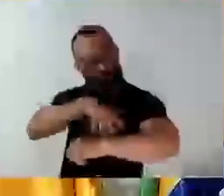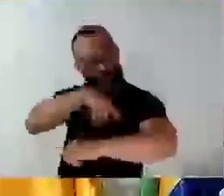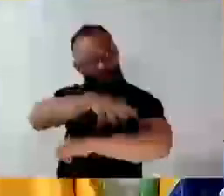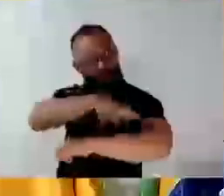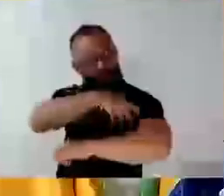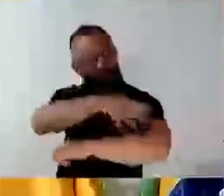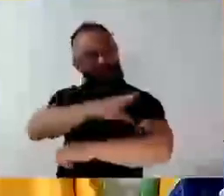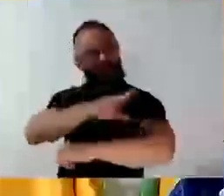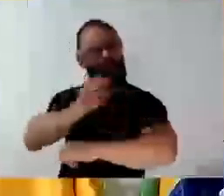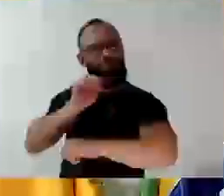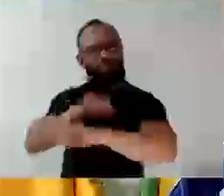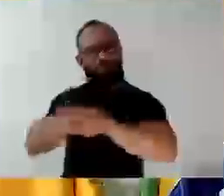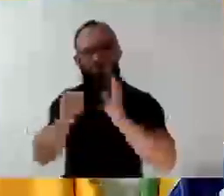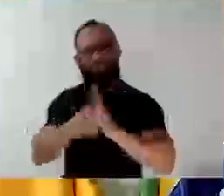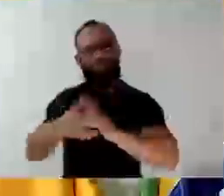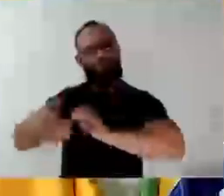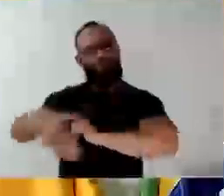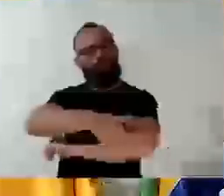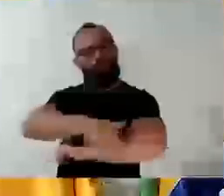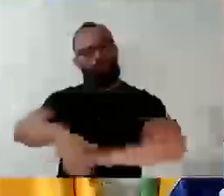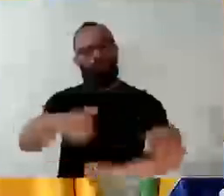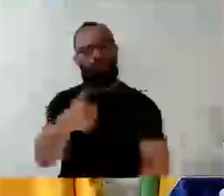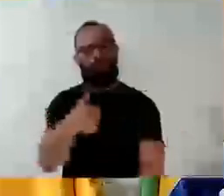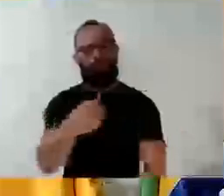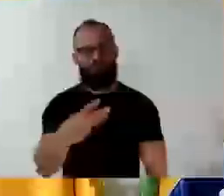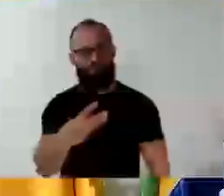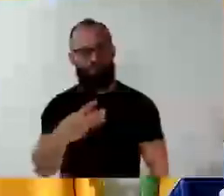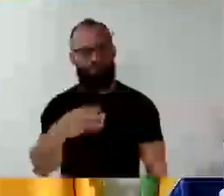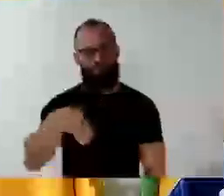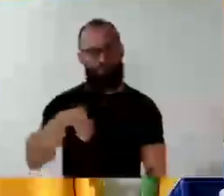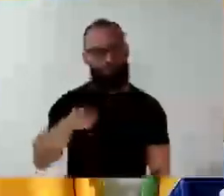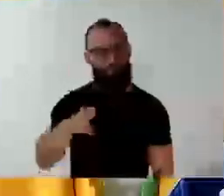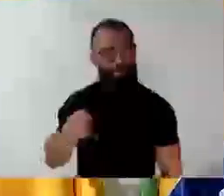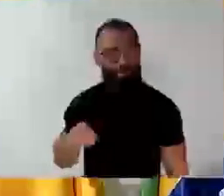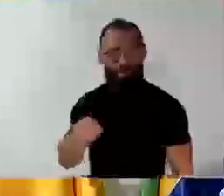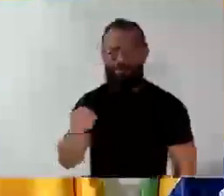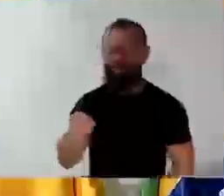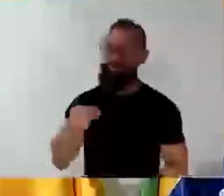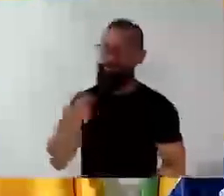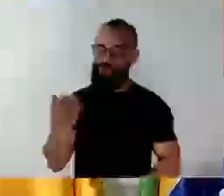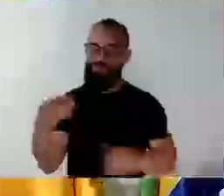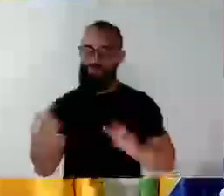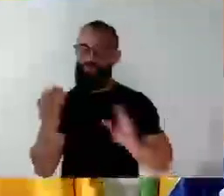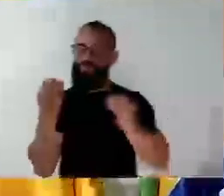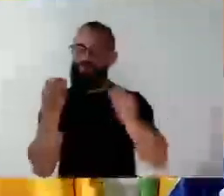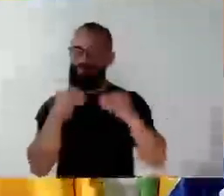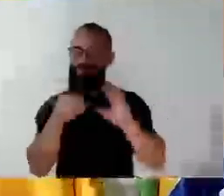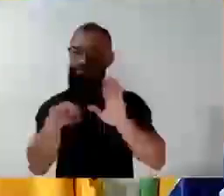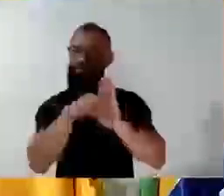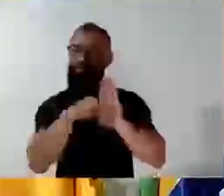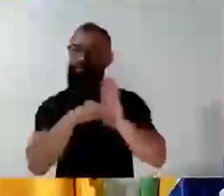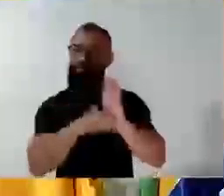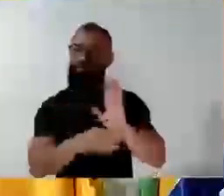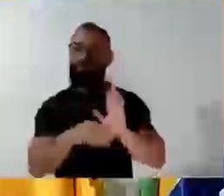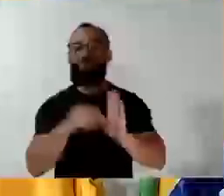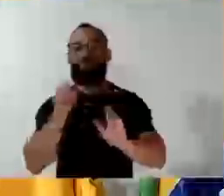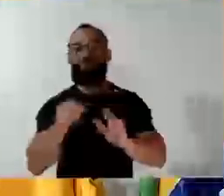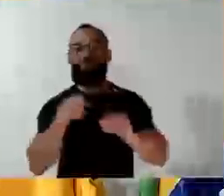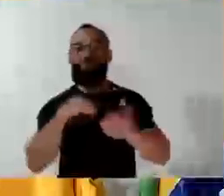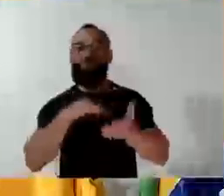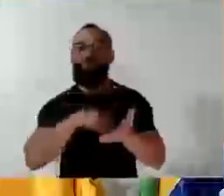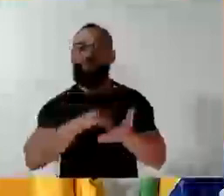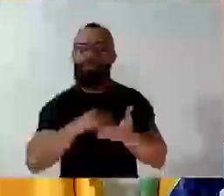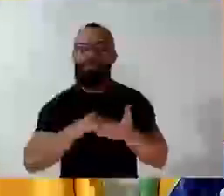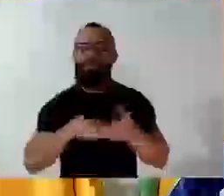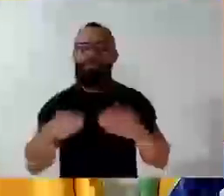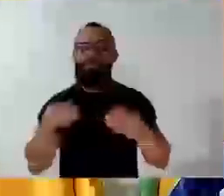está num eminente perigo. Então, deixo aqui também esse pedido para que a Secretaria de Trânsito tome as providências. E também